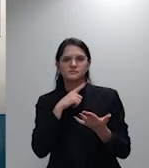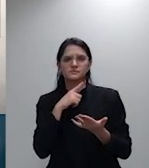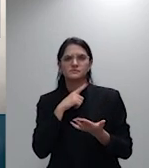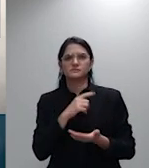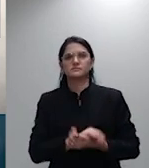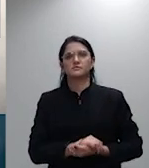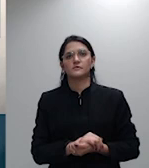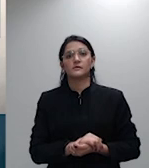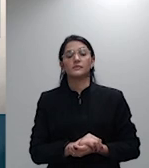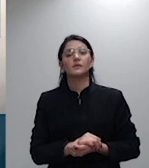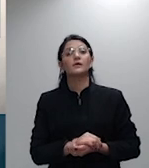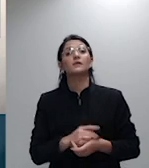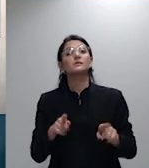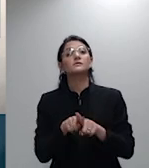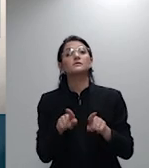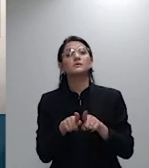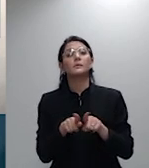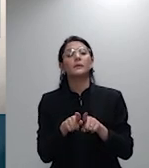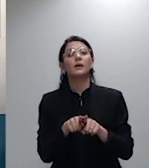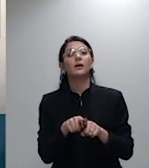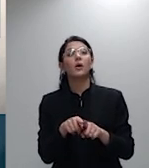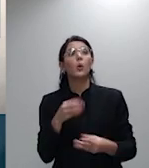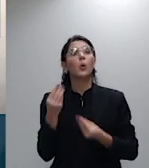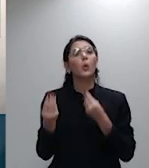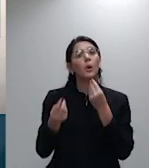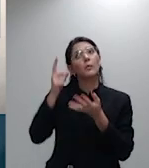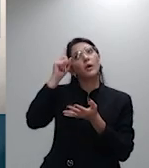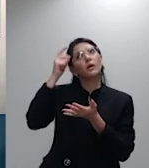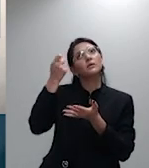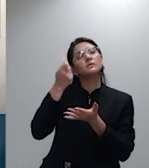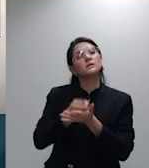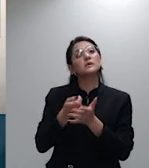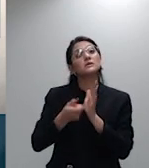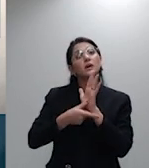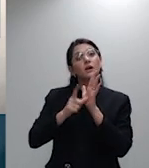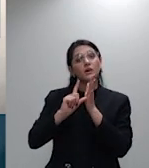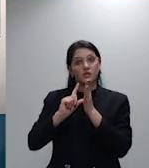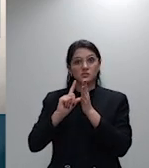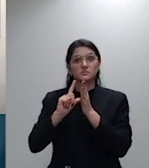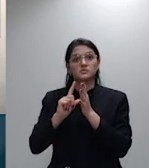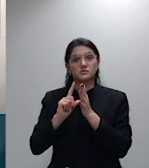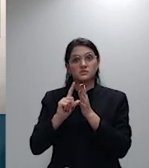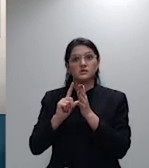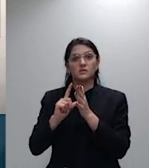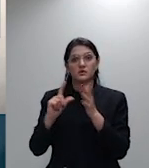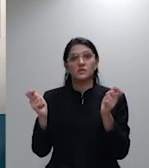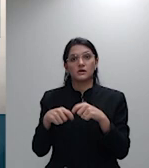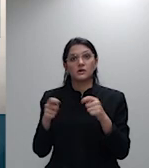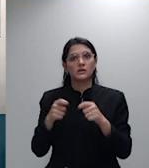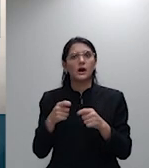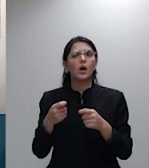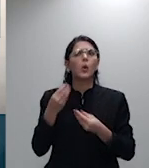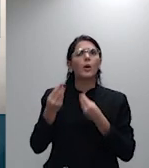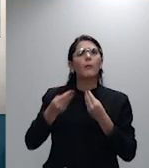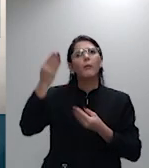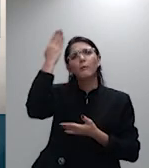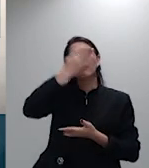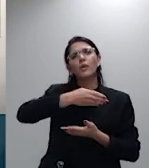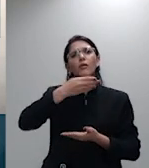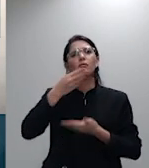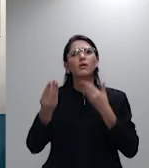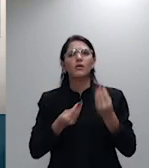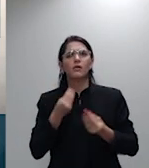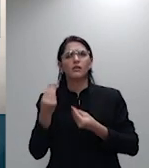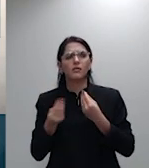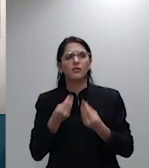previamente que será necessária a própria produção da prova. Isso porque o magistrado poderá até